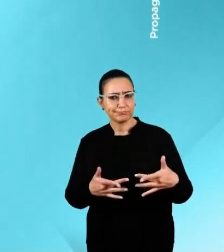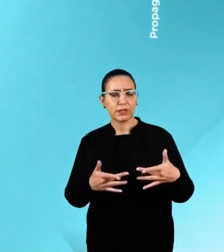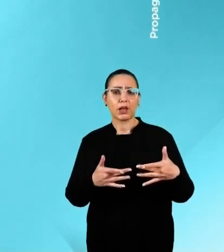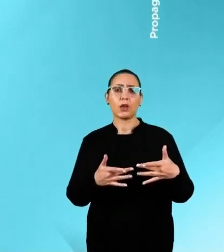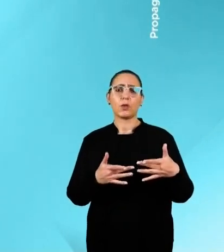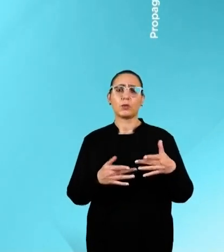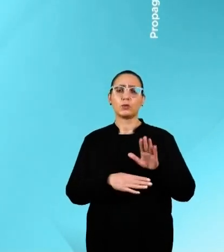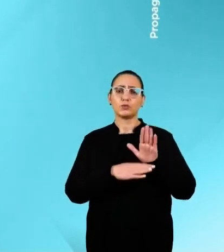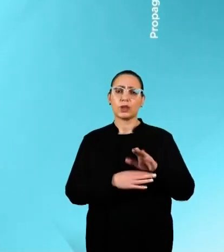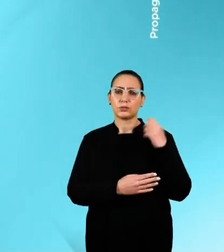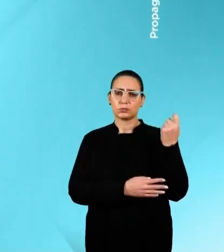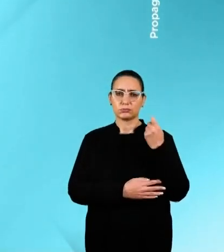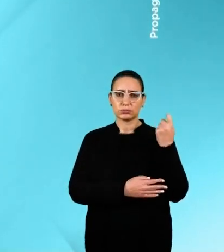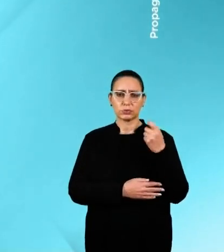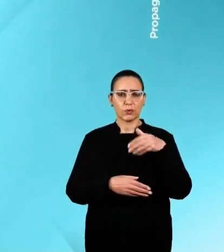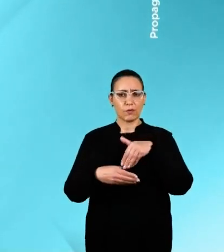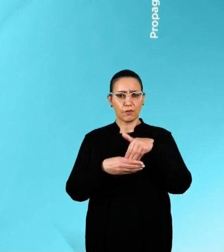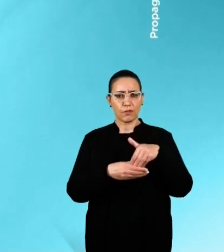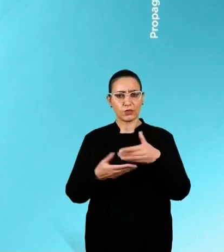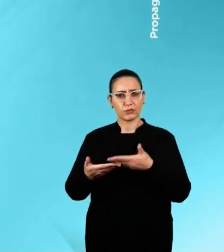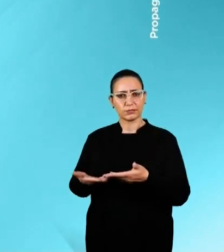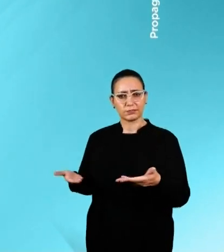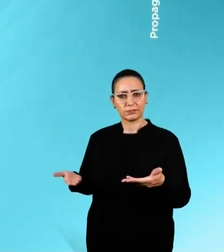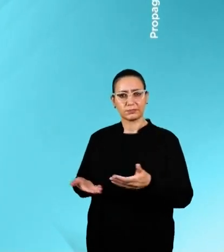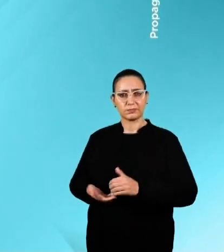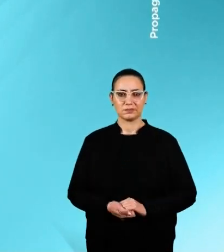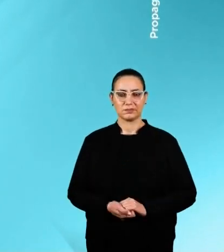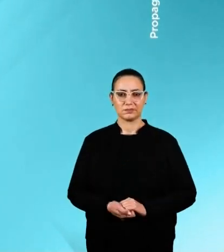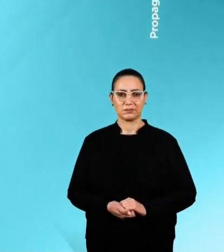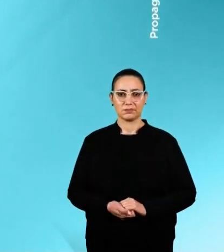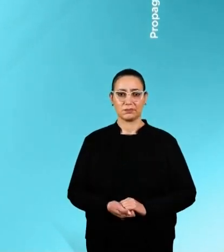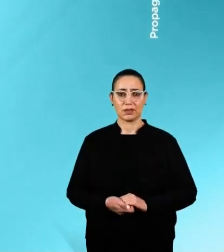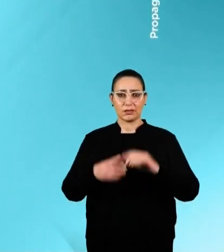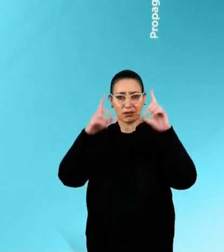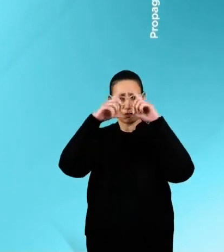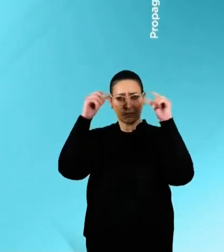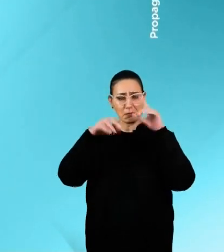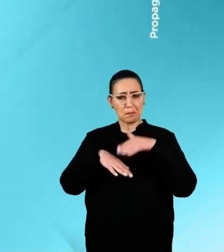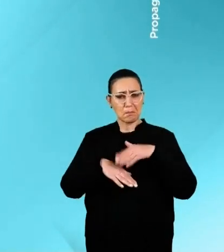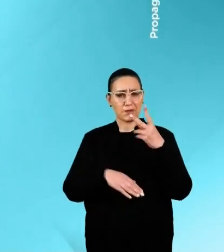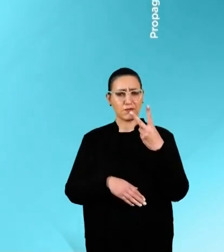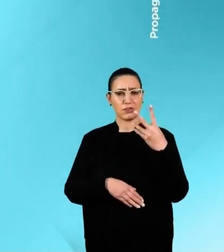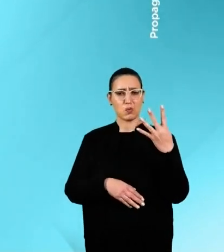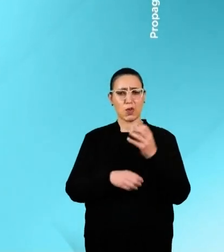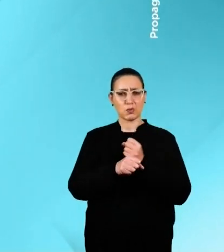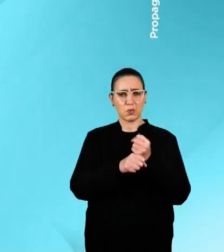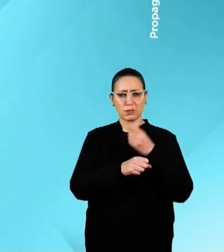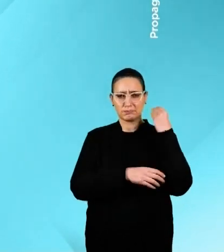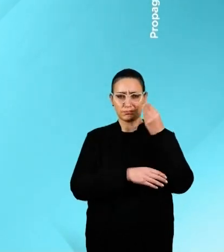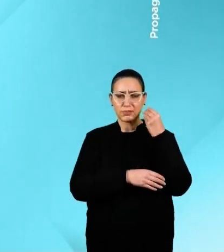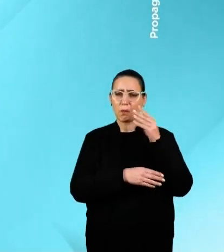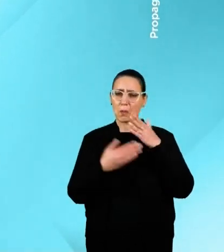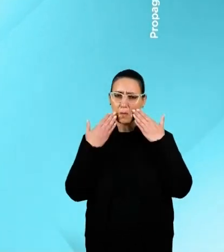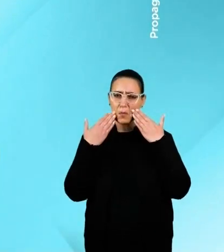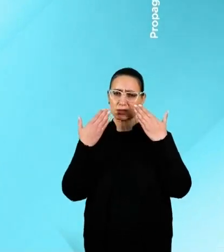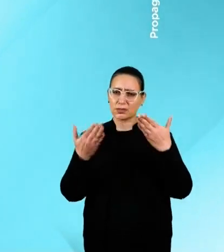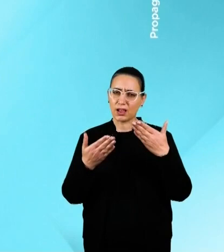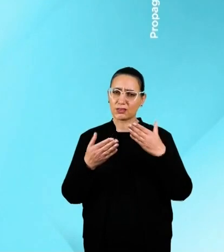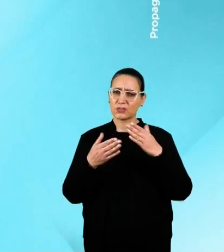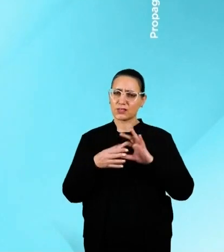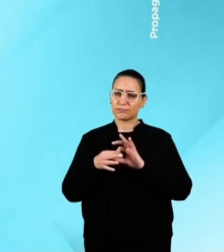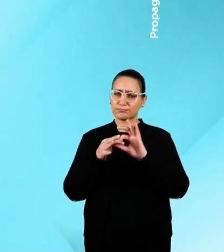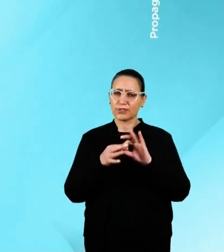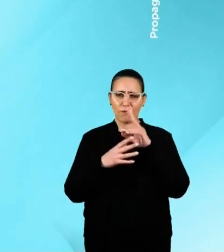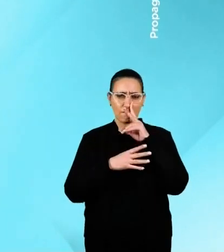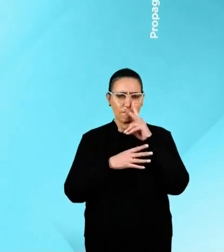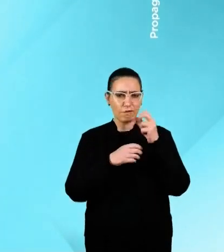Sou Mano Martins e concorro com o número 44144. Na enfermagem, mais de 24 anos, vamos mostrar nossa força e união. Não